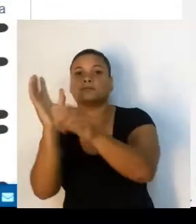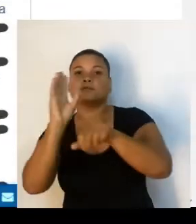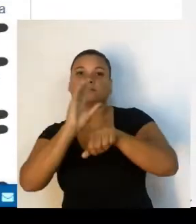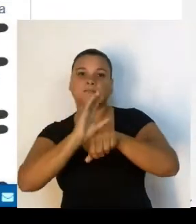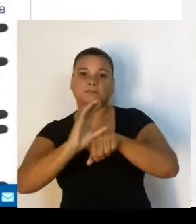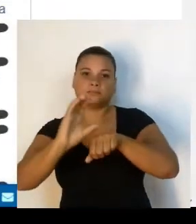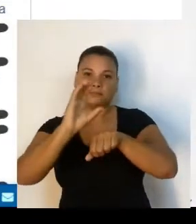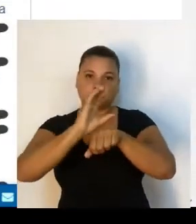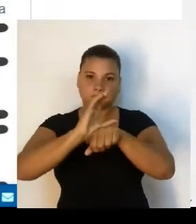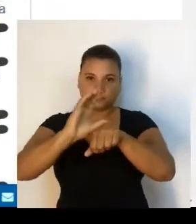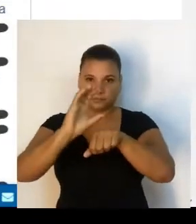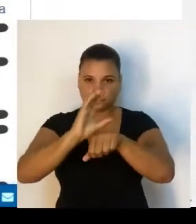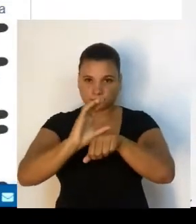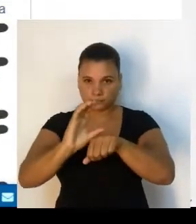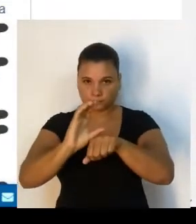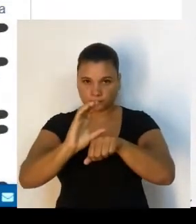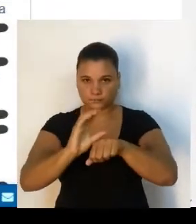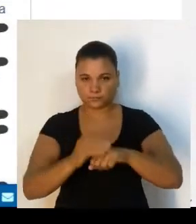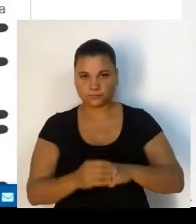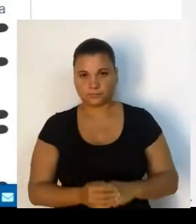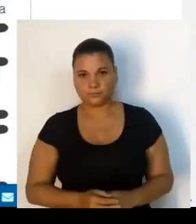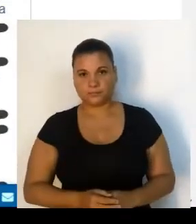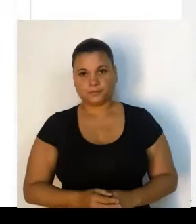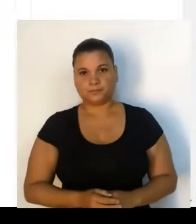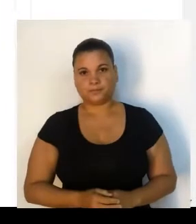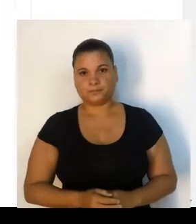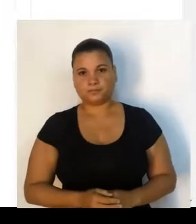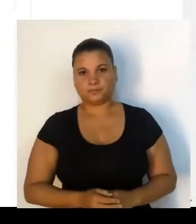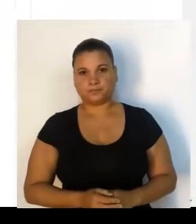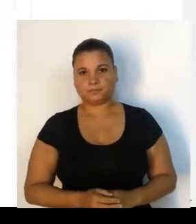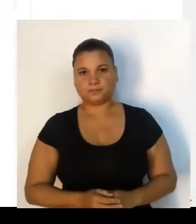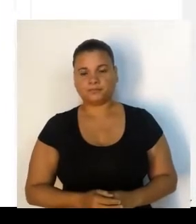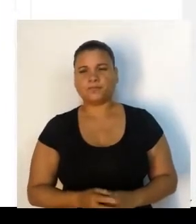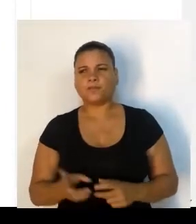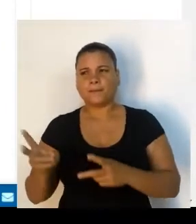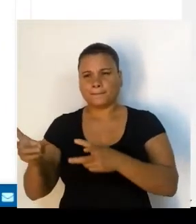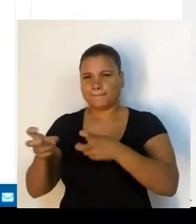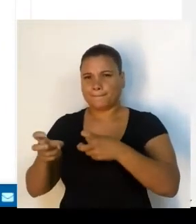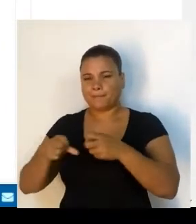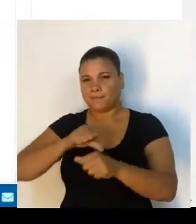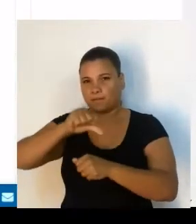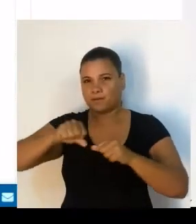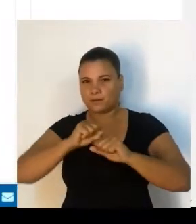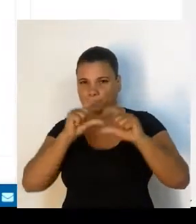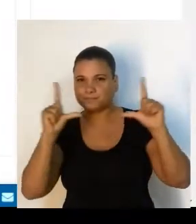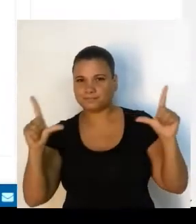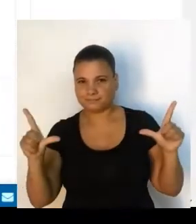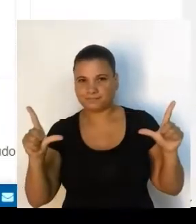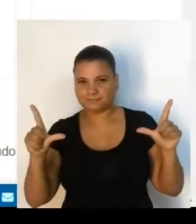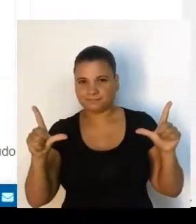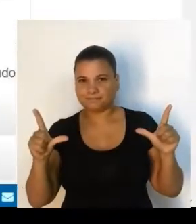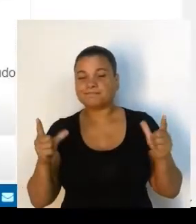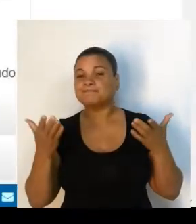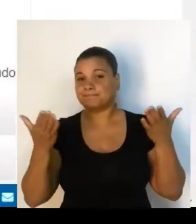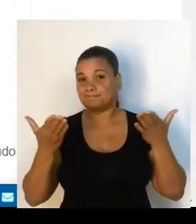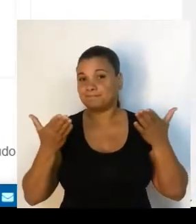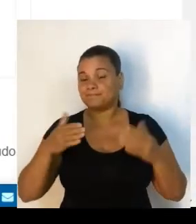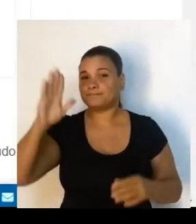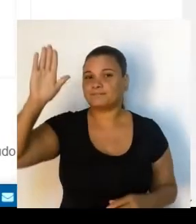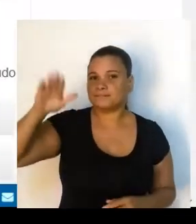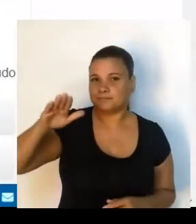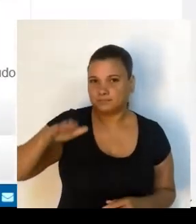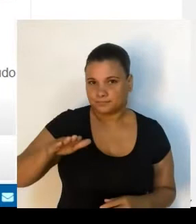Municipais, na parte de Categoria de Cursos. Note que seremos levados para uma nova página, onde